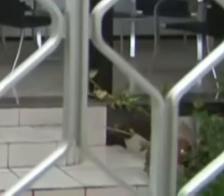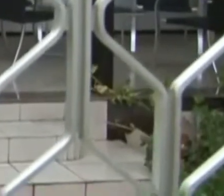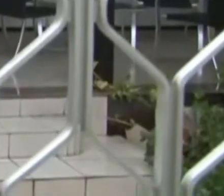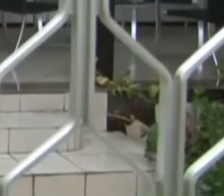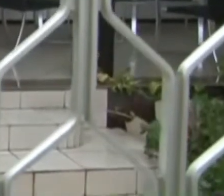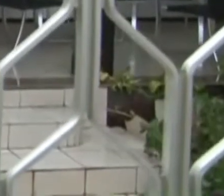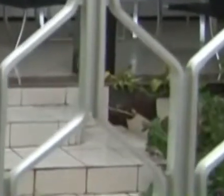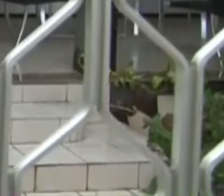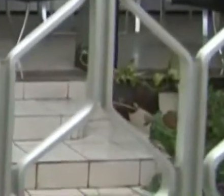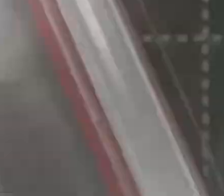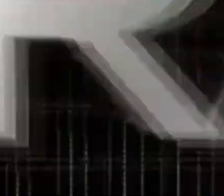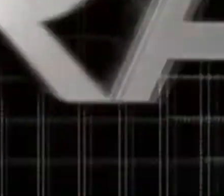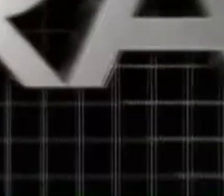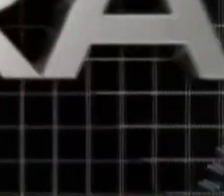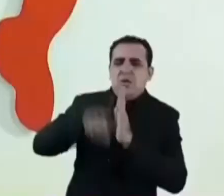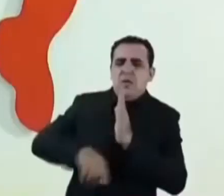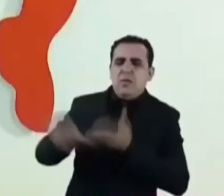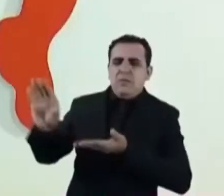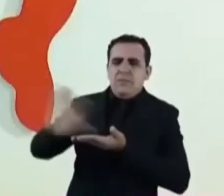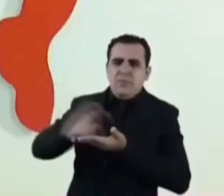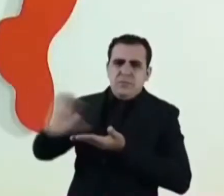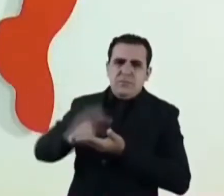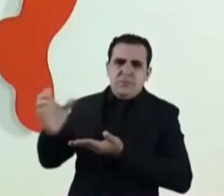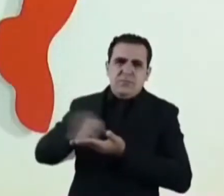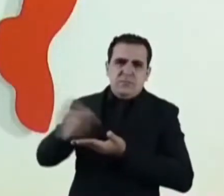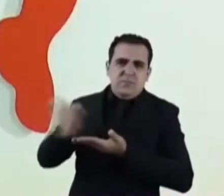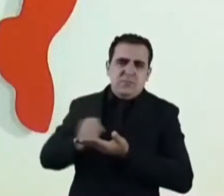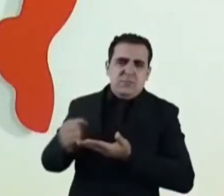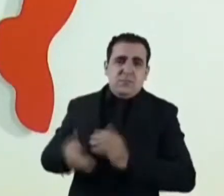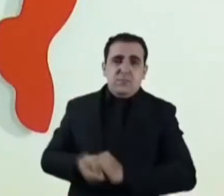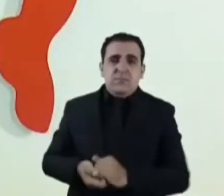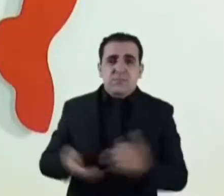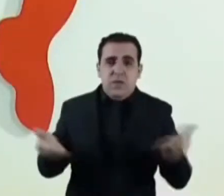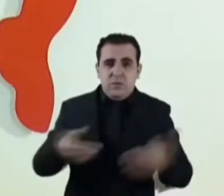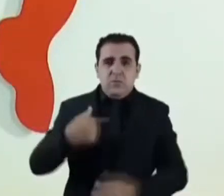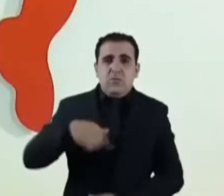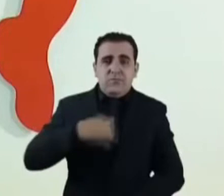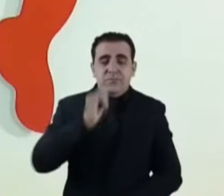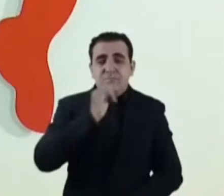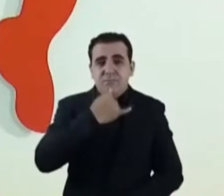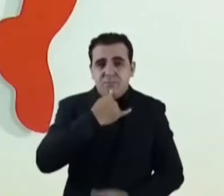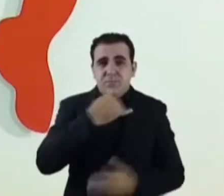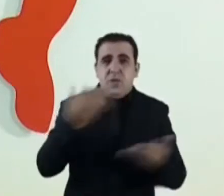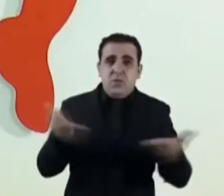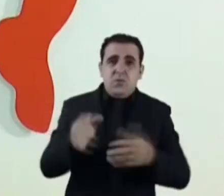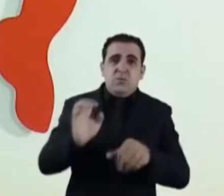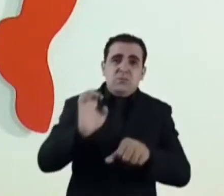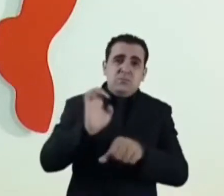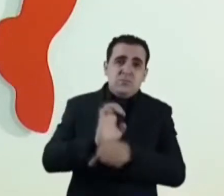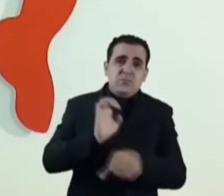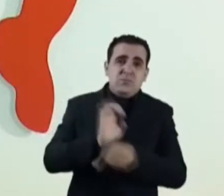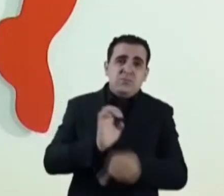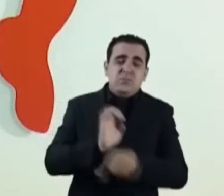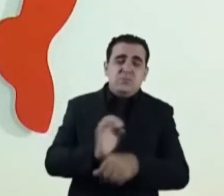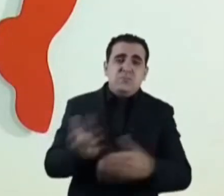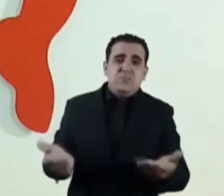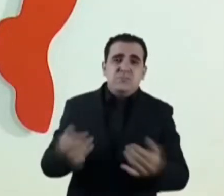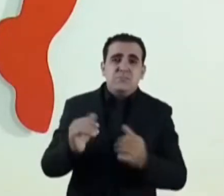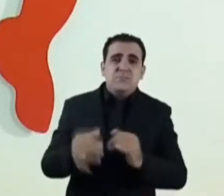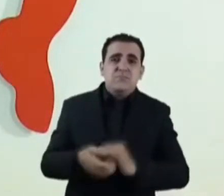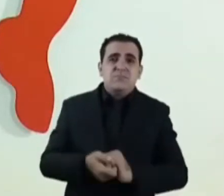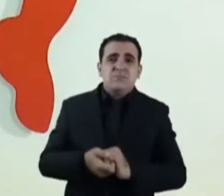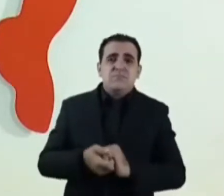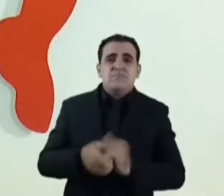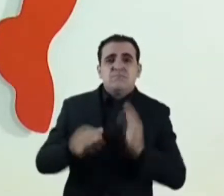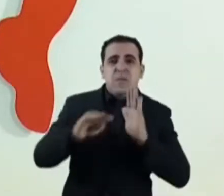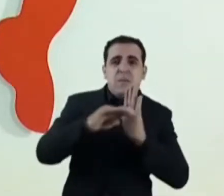do Calhau, em São Luís. Governador Flávio Dino anuncia a aquisição de 170 mil testes rápidos para o